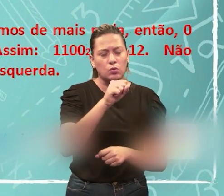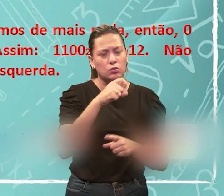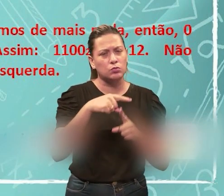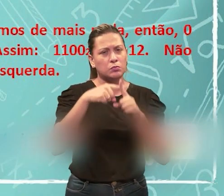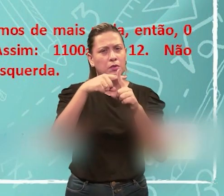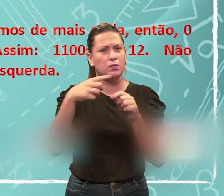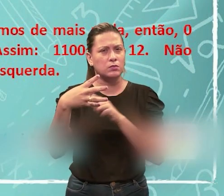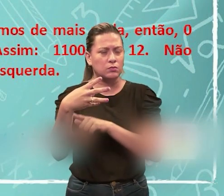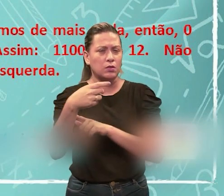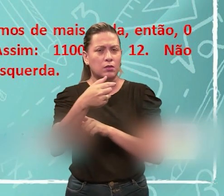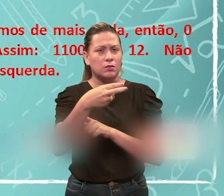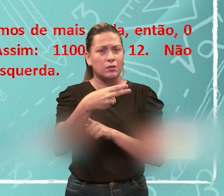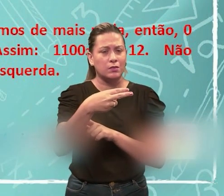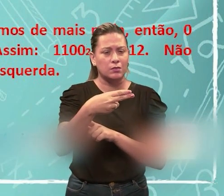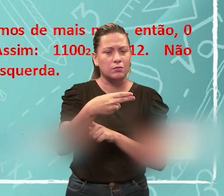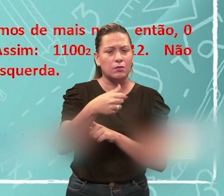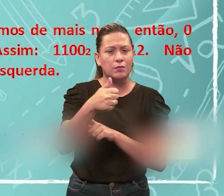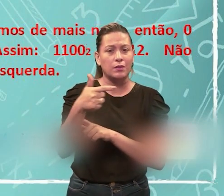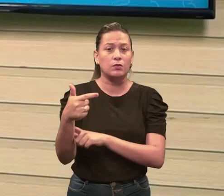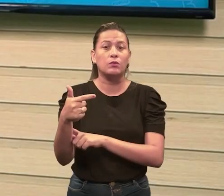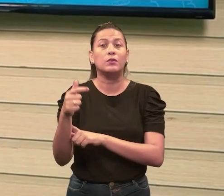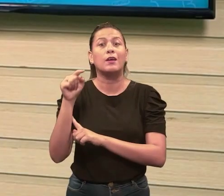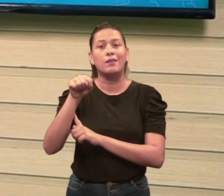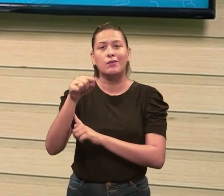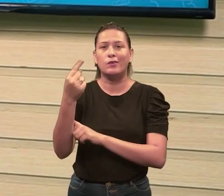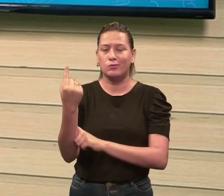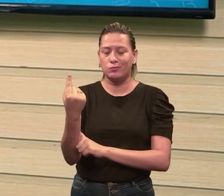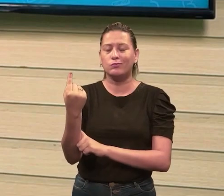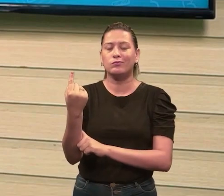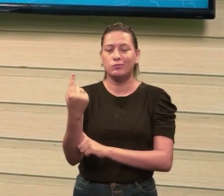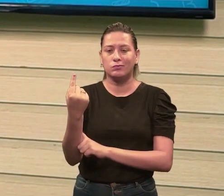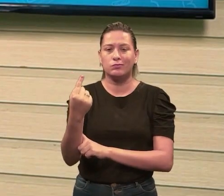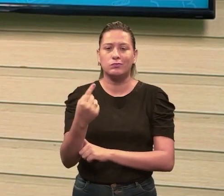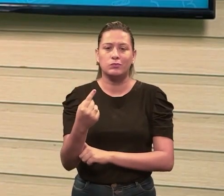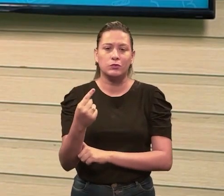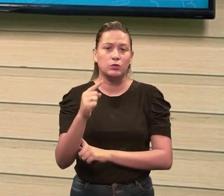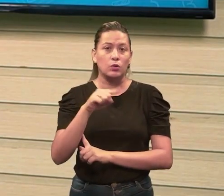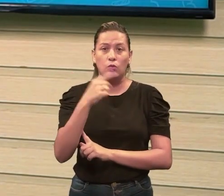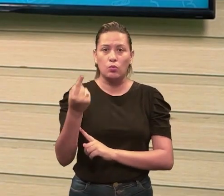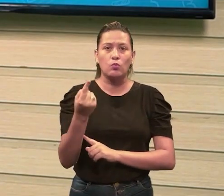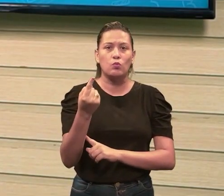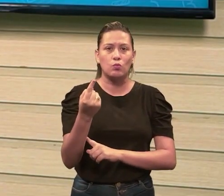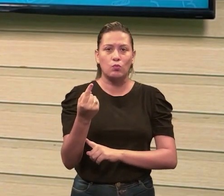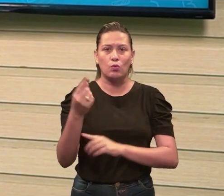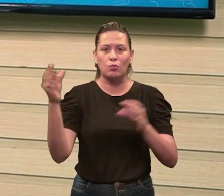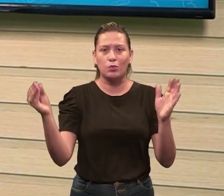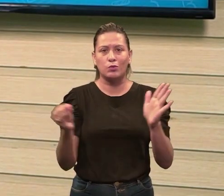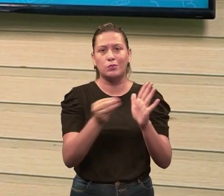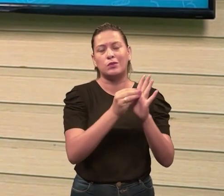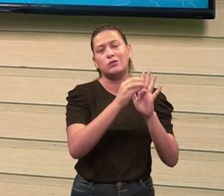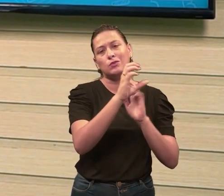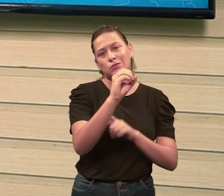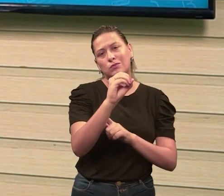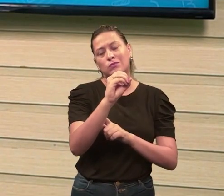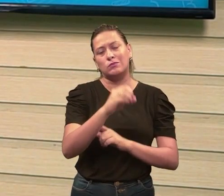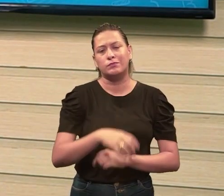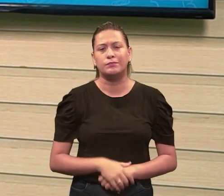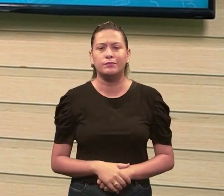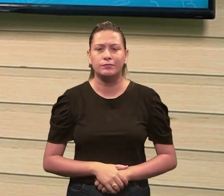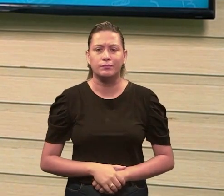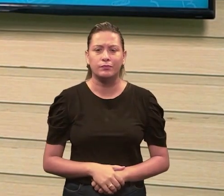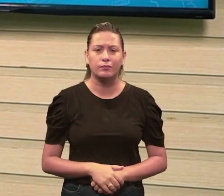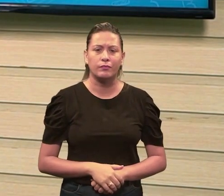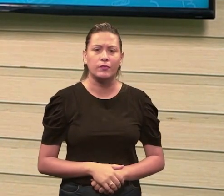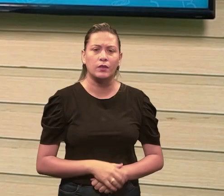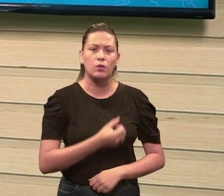dá 12? Então, aqui fica 1. Número 1. O restante pode preencher com 0. E aí, professora, como é que